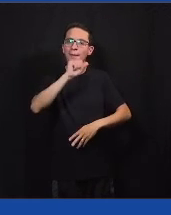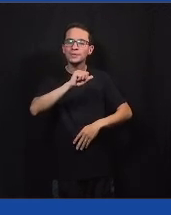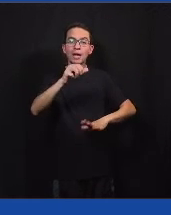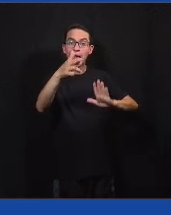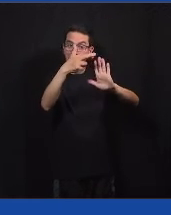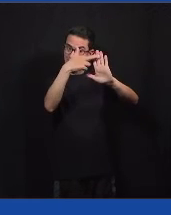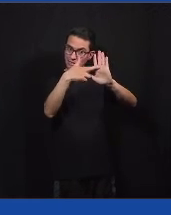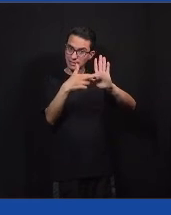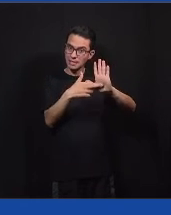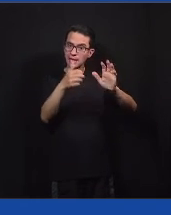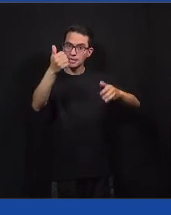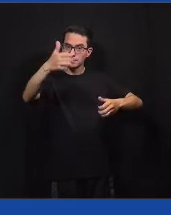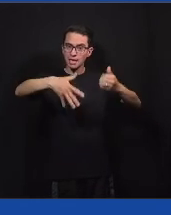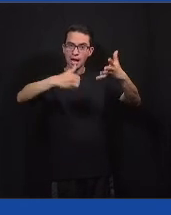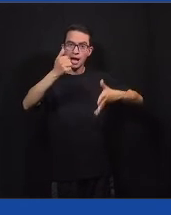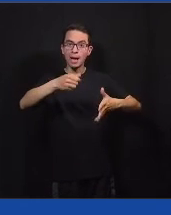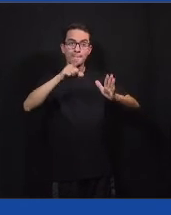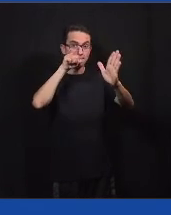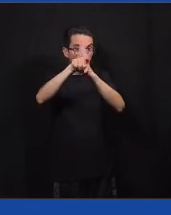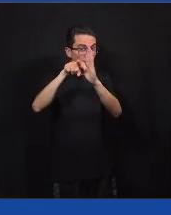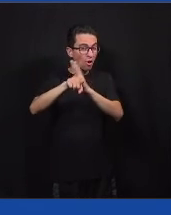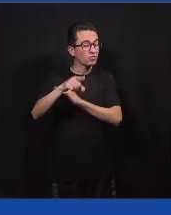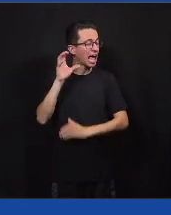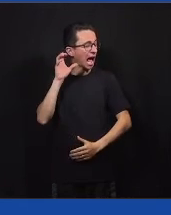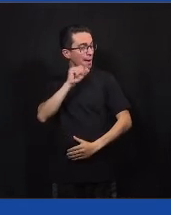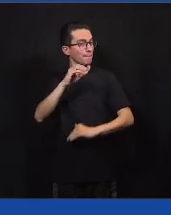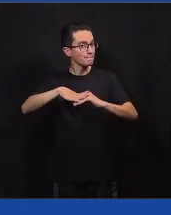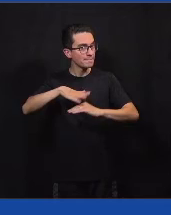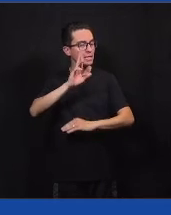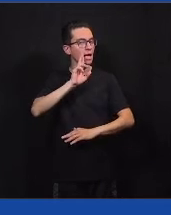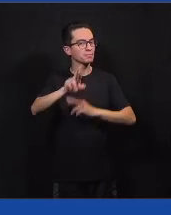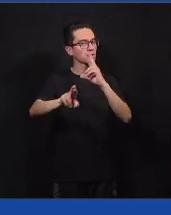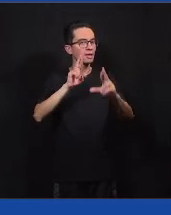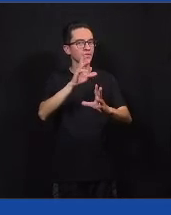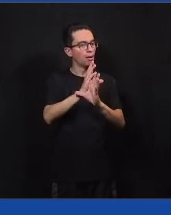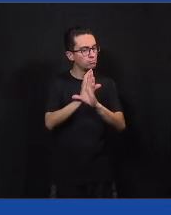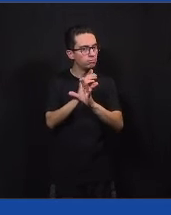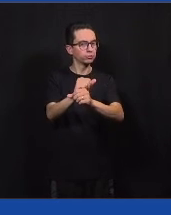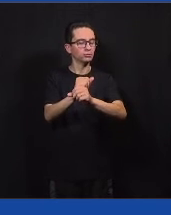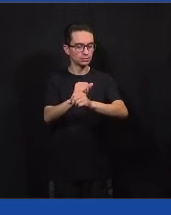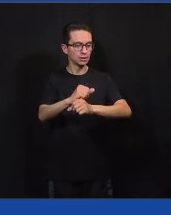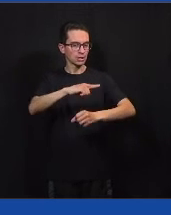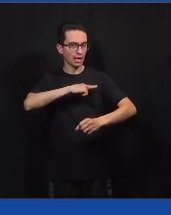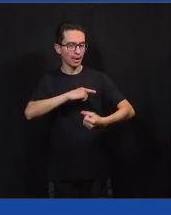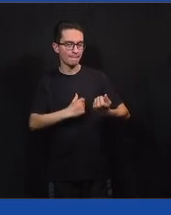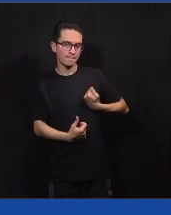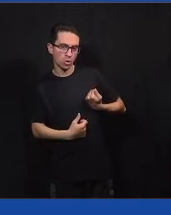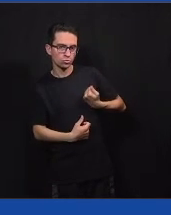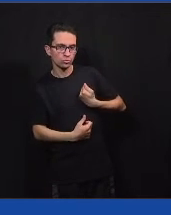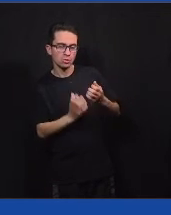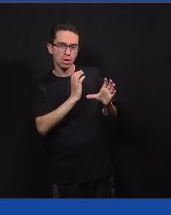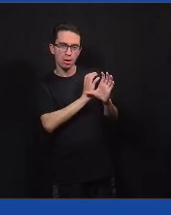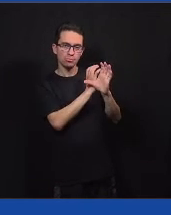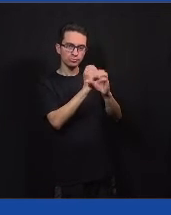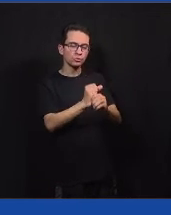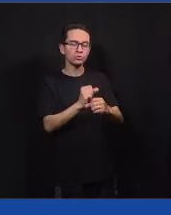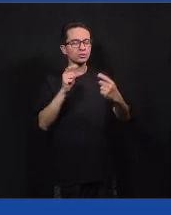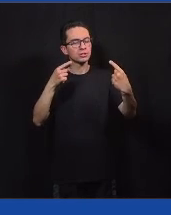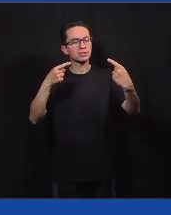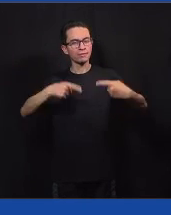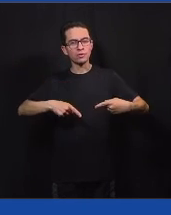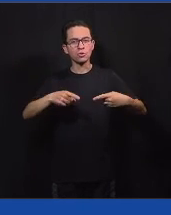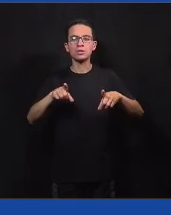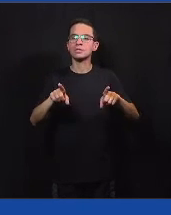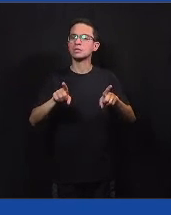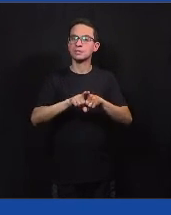quanto mais rápido você responde cada uma das perguntas, mais ponto você ganha. Então, tem também esse desafio, tem esse